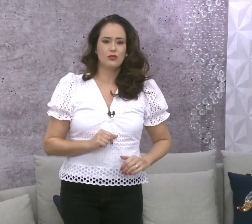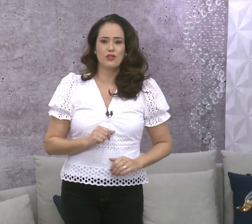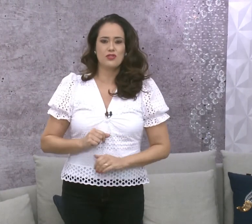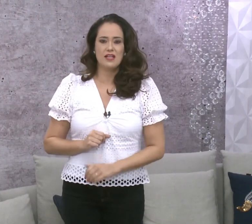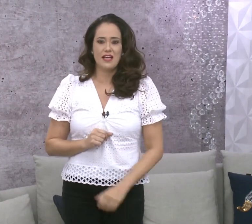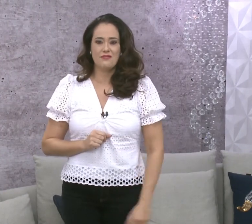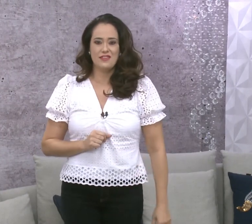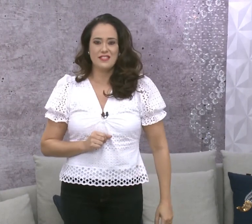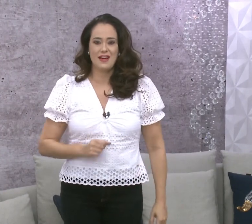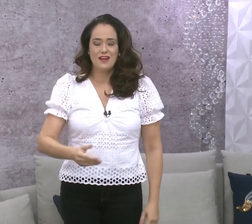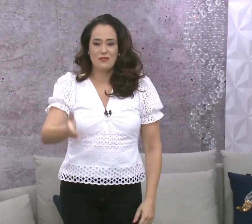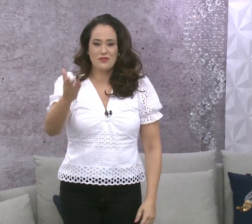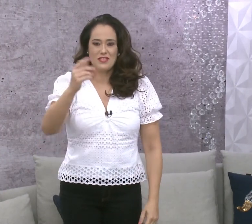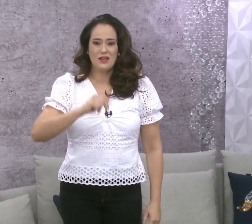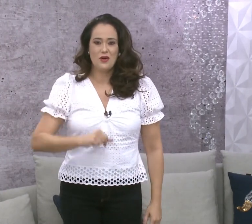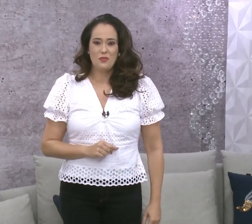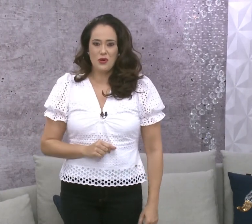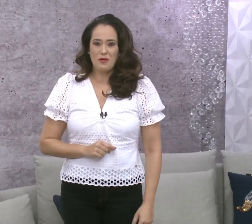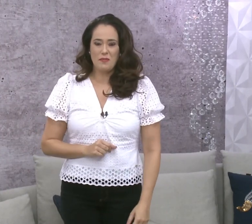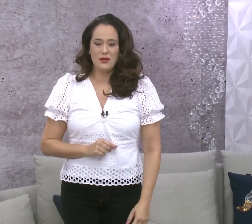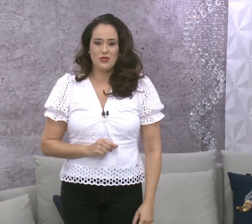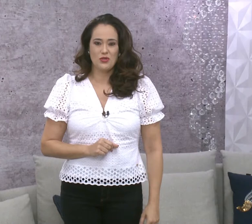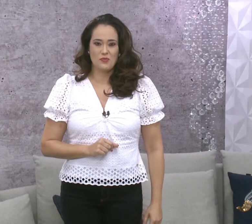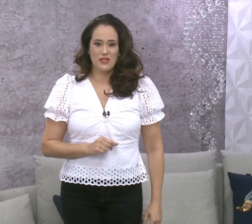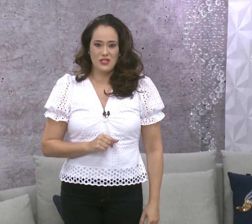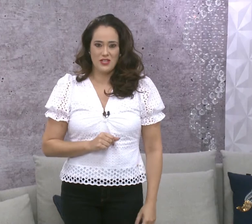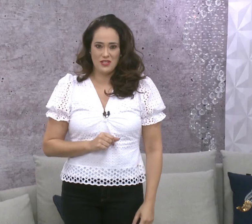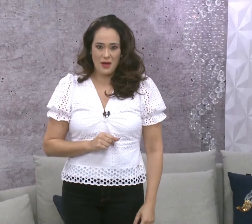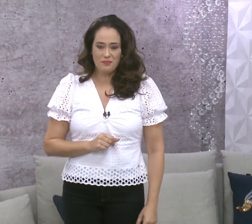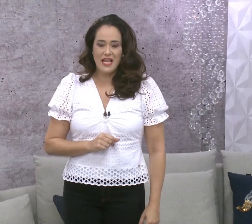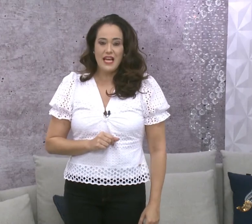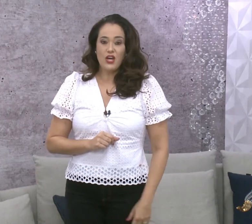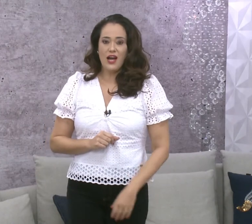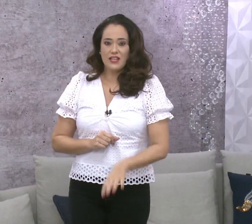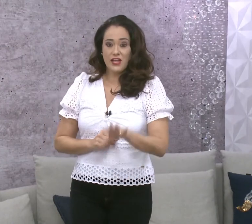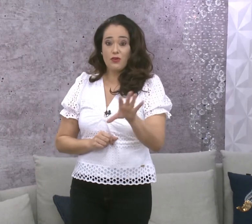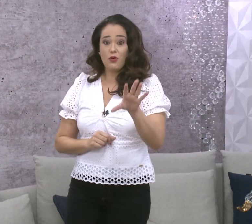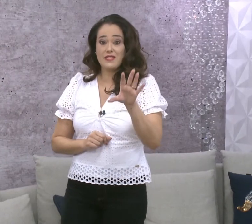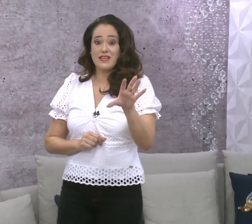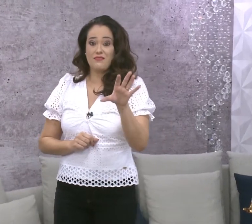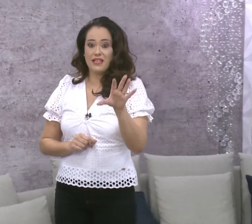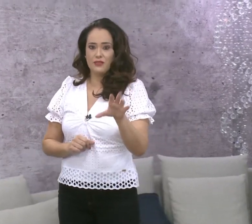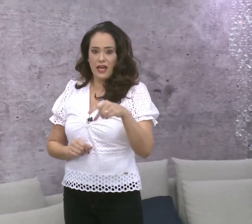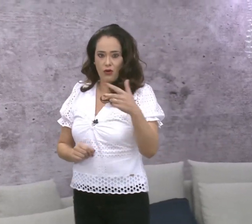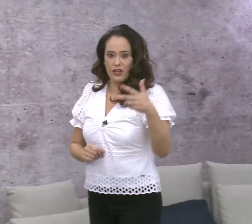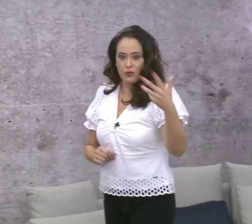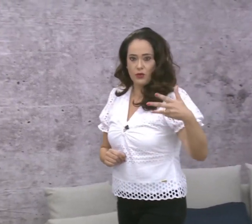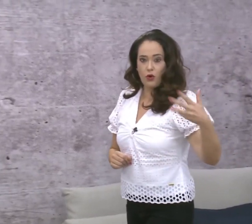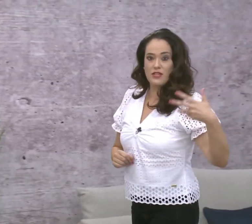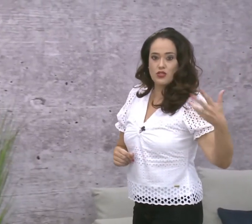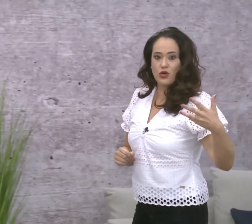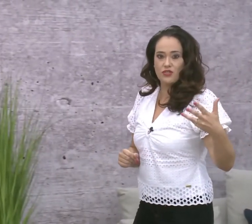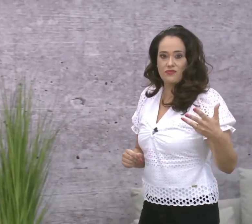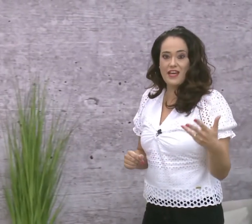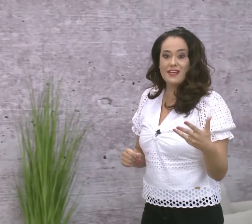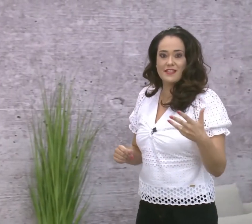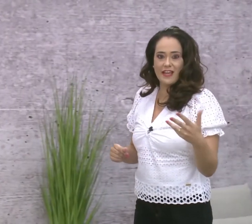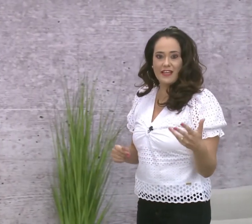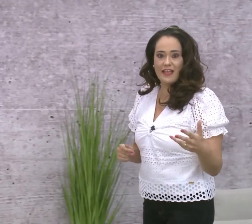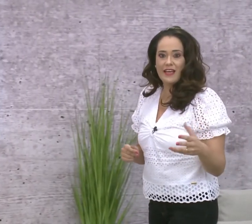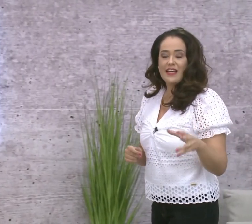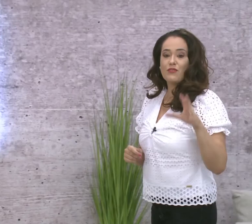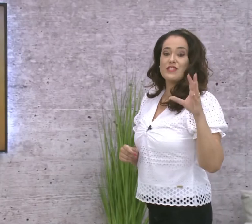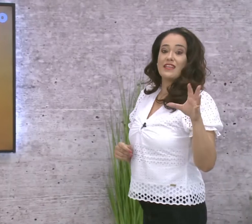eu e o Renato, nosso cinegrafista, vamos fazer um programa bem gostoso para a gente, tá? E olha, já quero começar falando que agora que o ano começou de